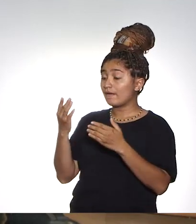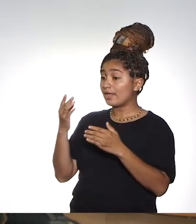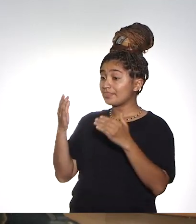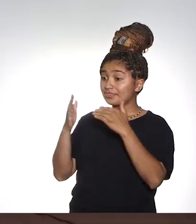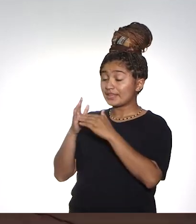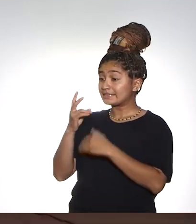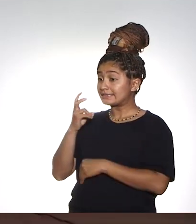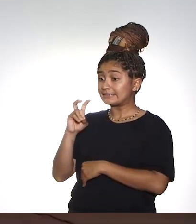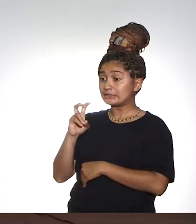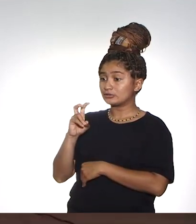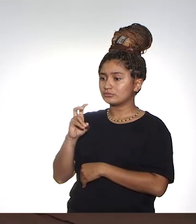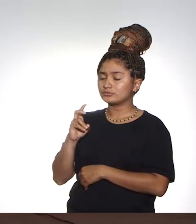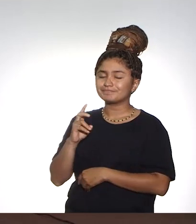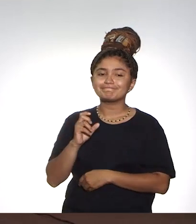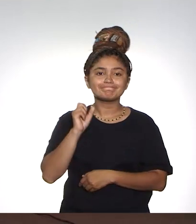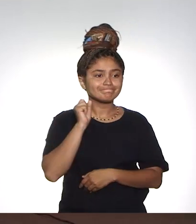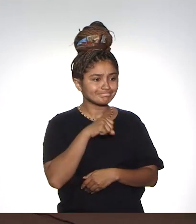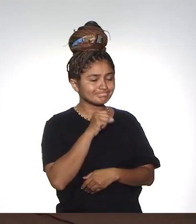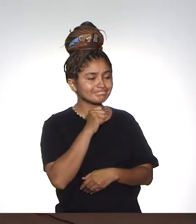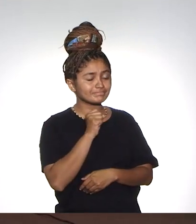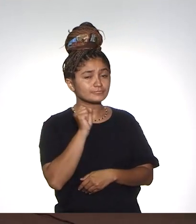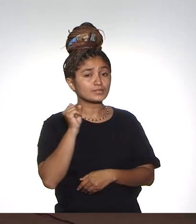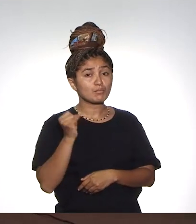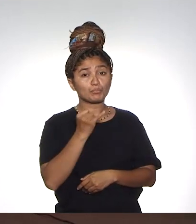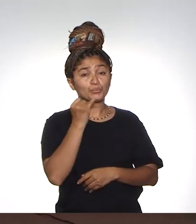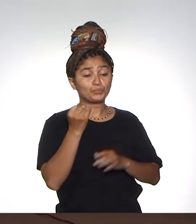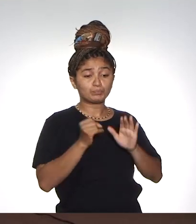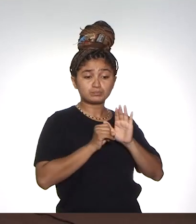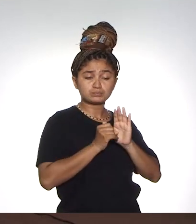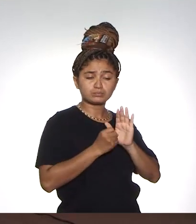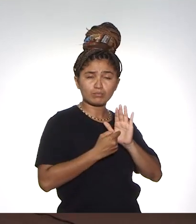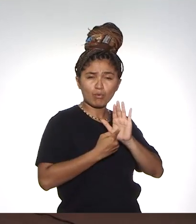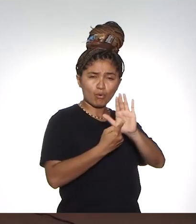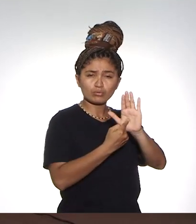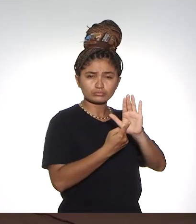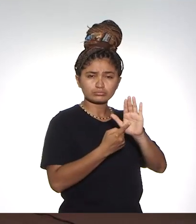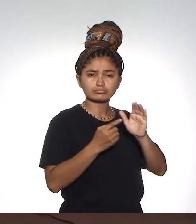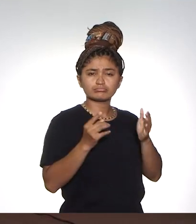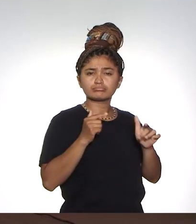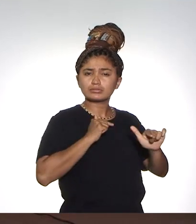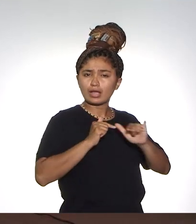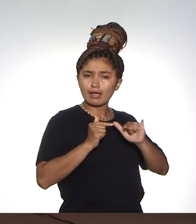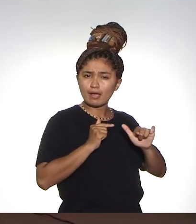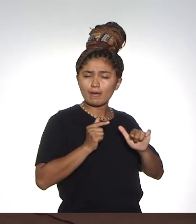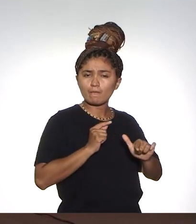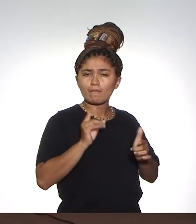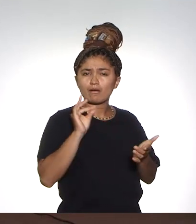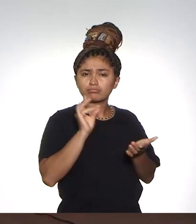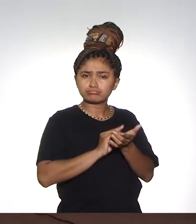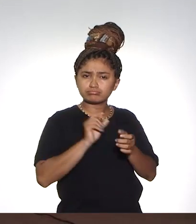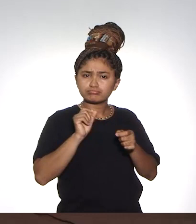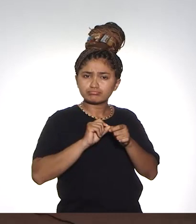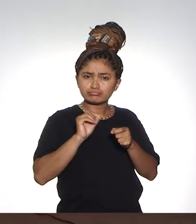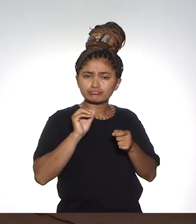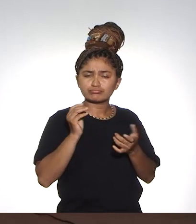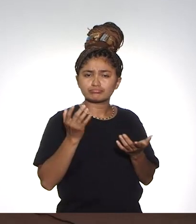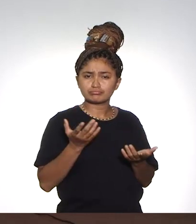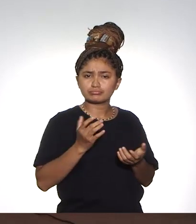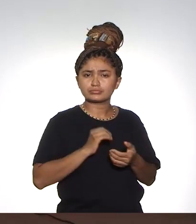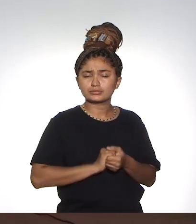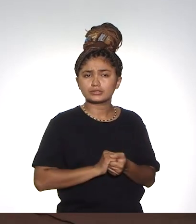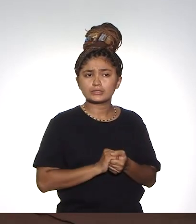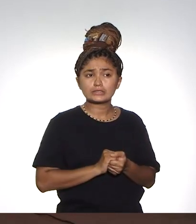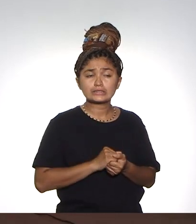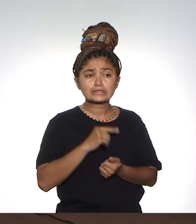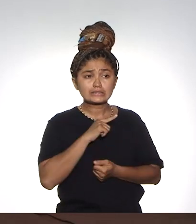máxima. É muito importante, os indicadores eles na verdade refletem um trabalho realizado, que